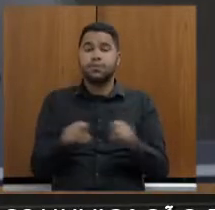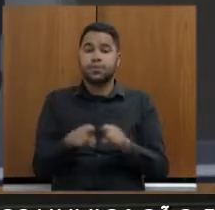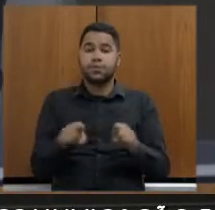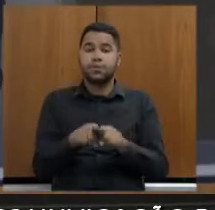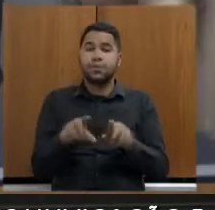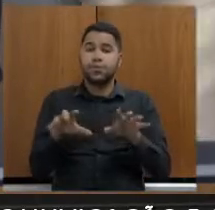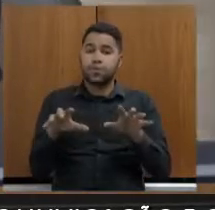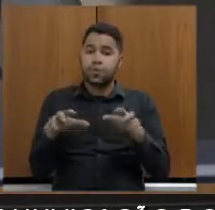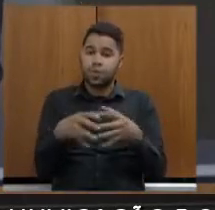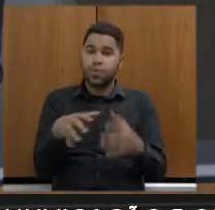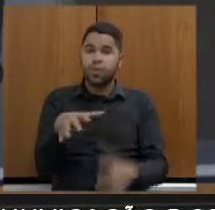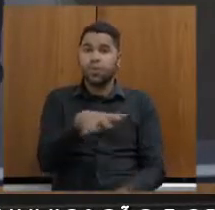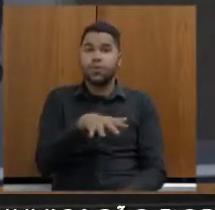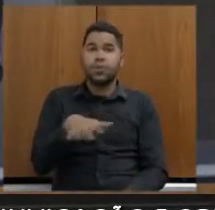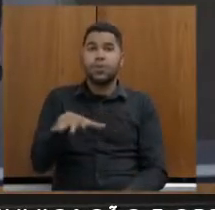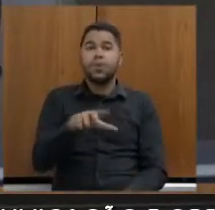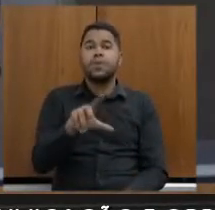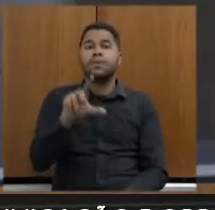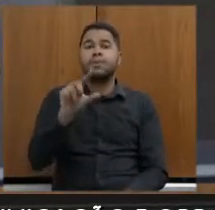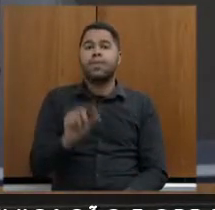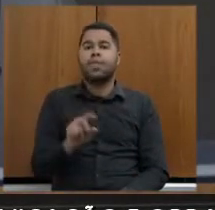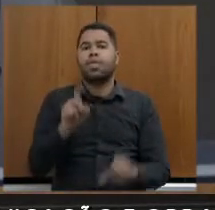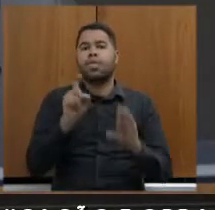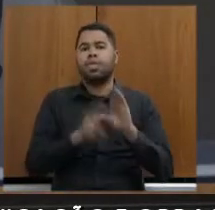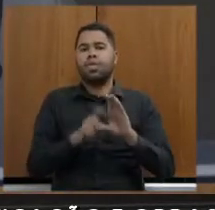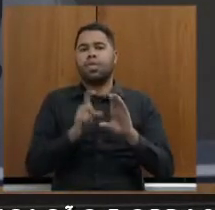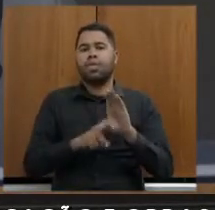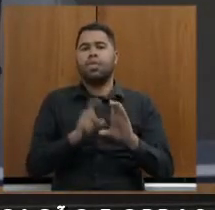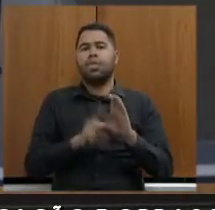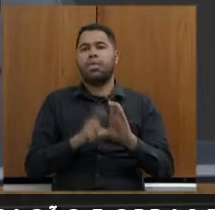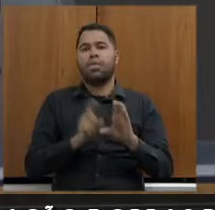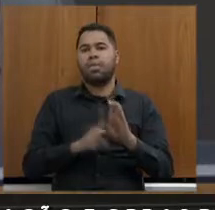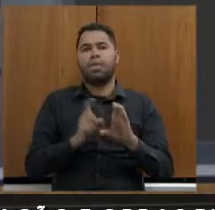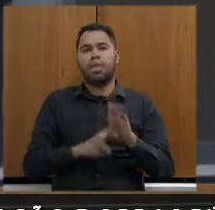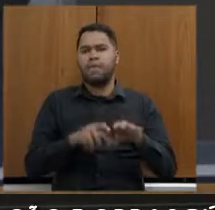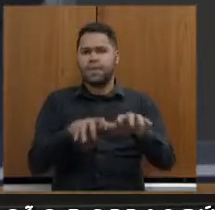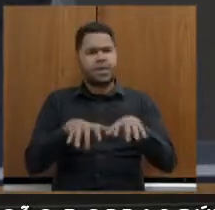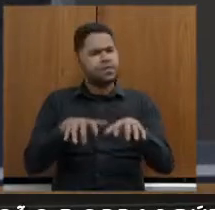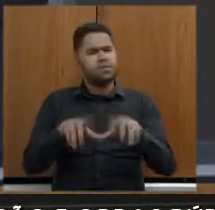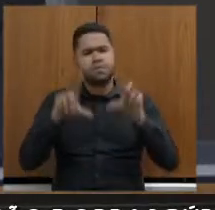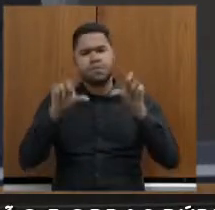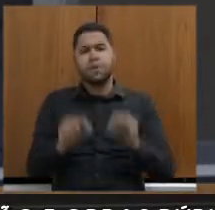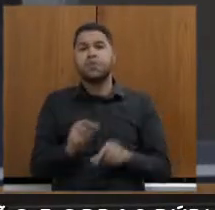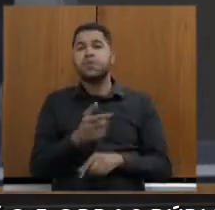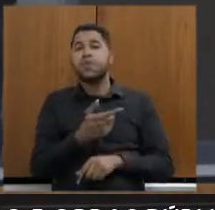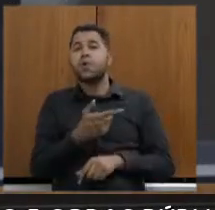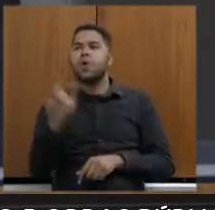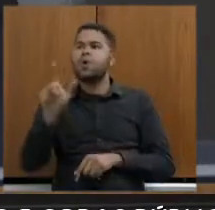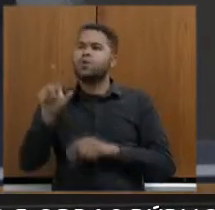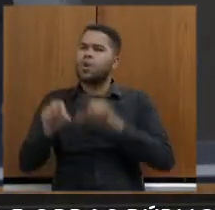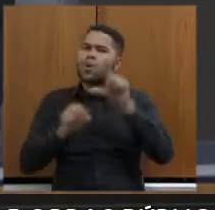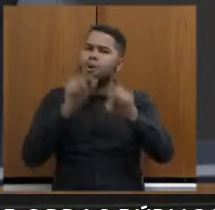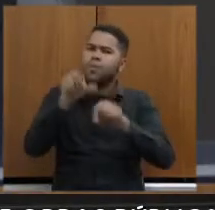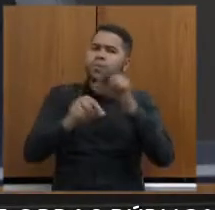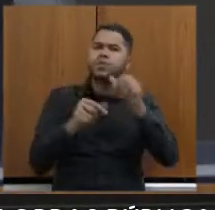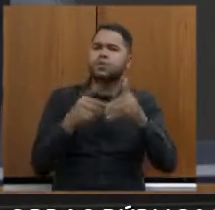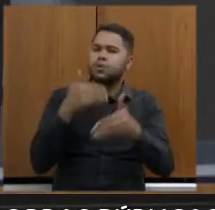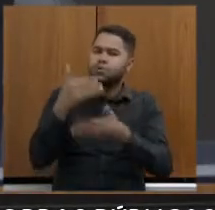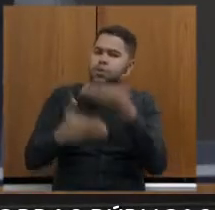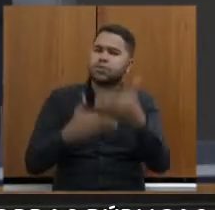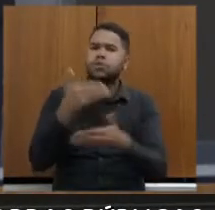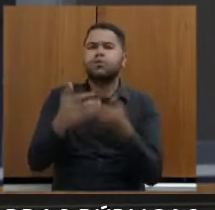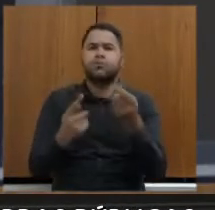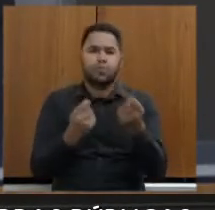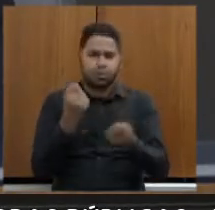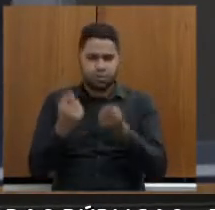comunidade local, é ficar menos dependente da mineração e ter outras opções de desenvolvimento